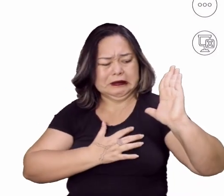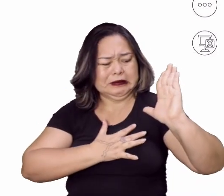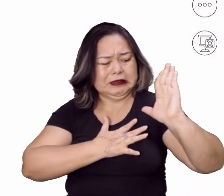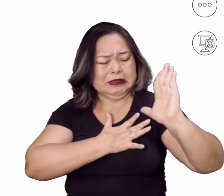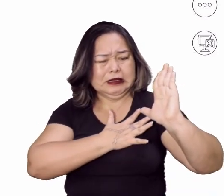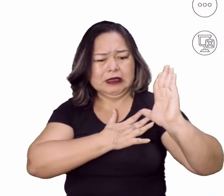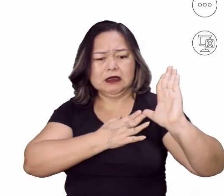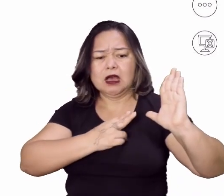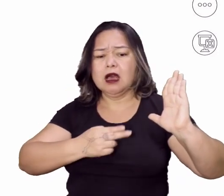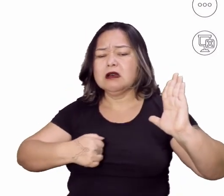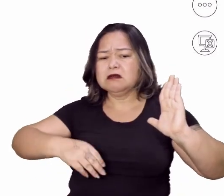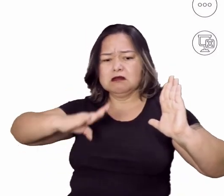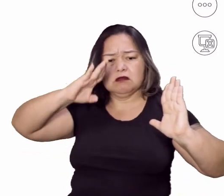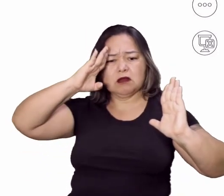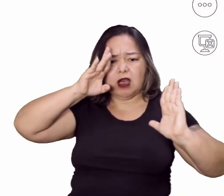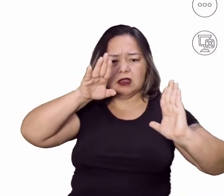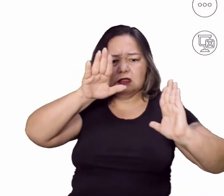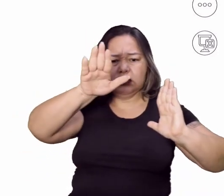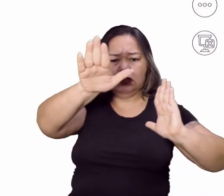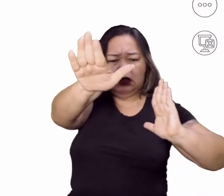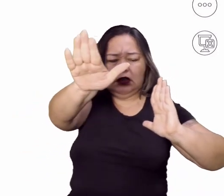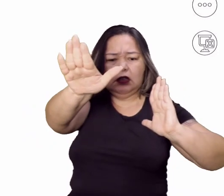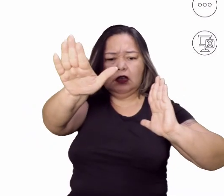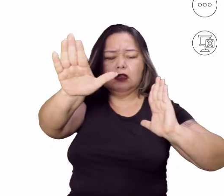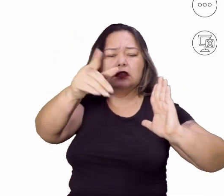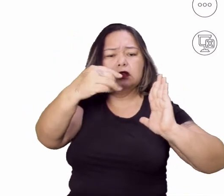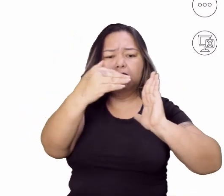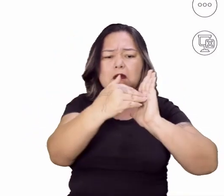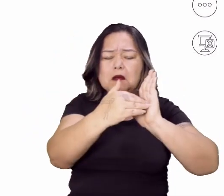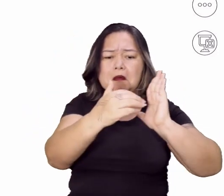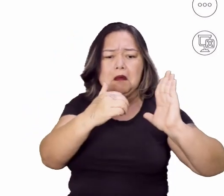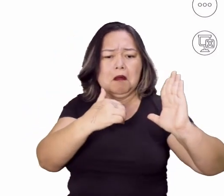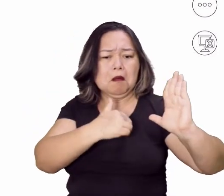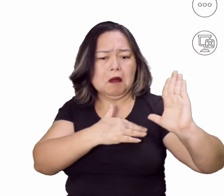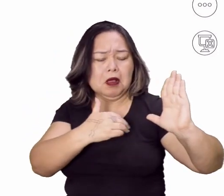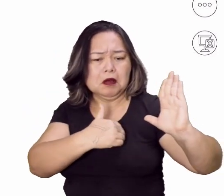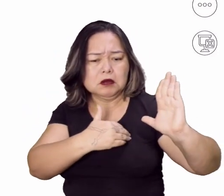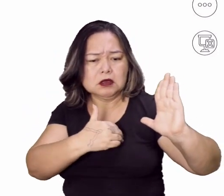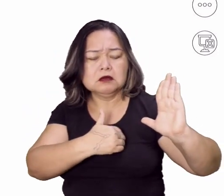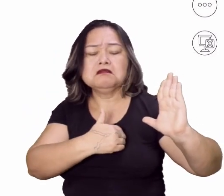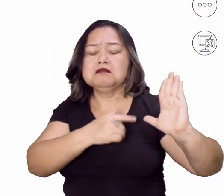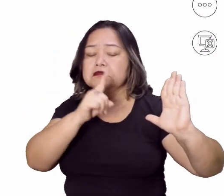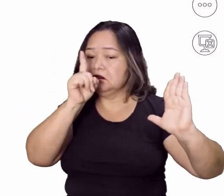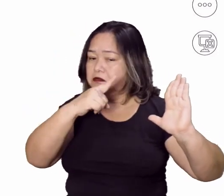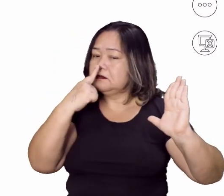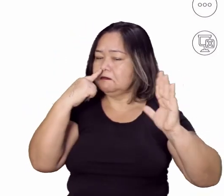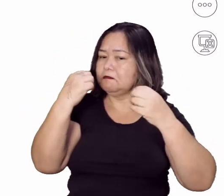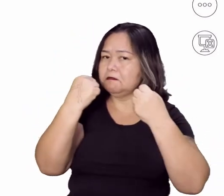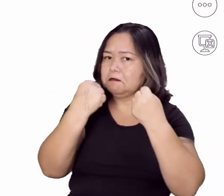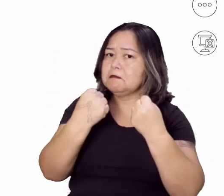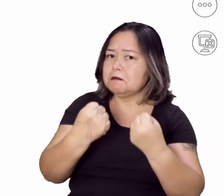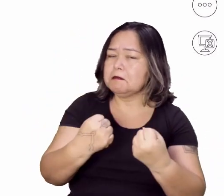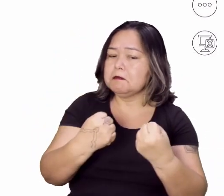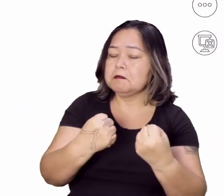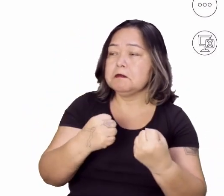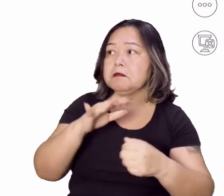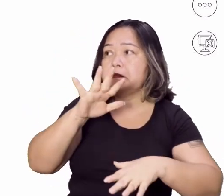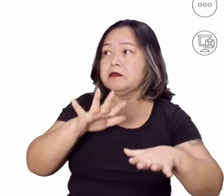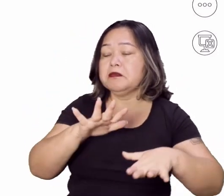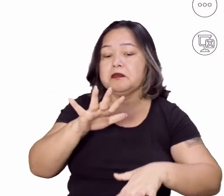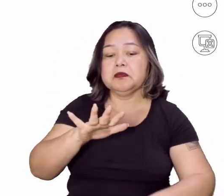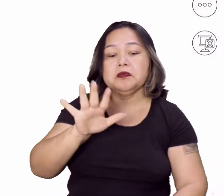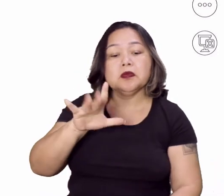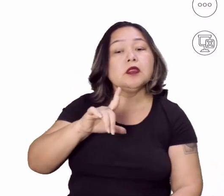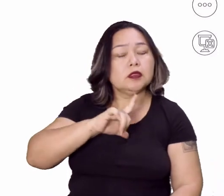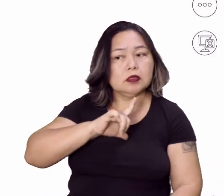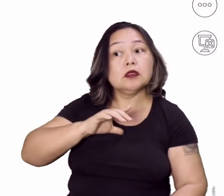nazistas, pautas preconceituosas, pautas bem pesadas, tá? Inclusive, acho que